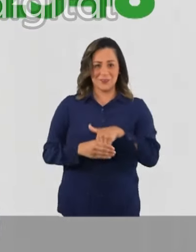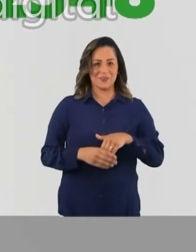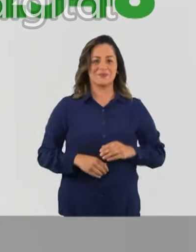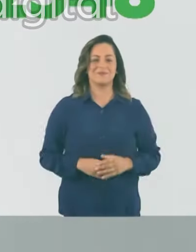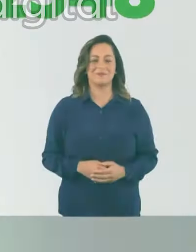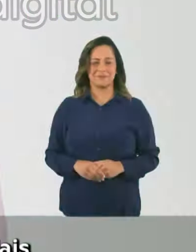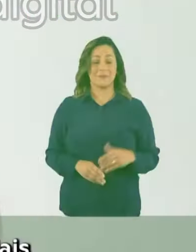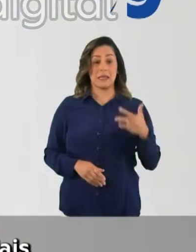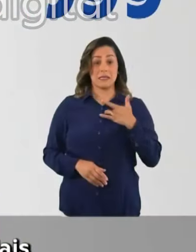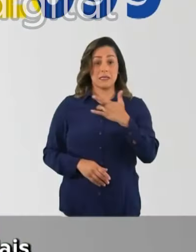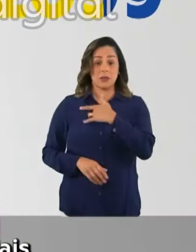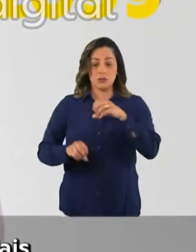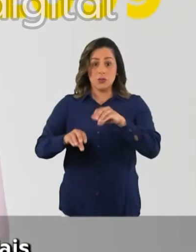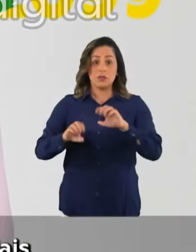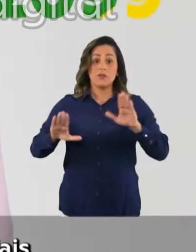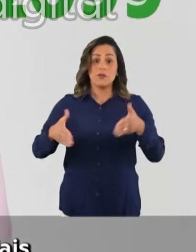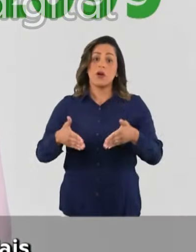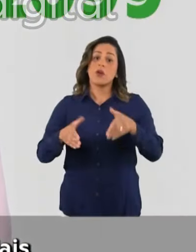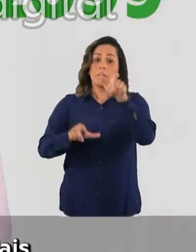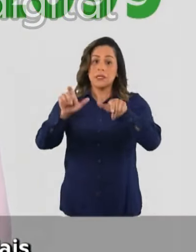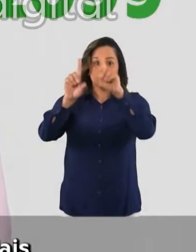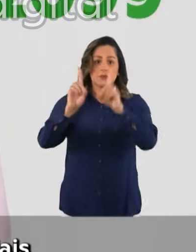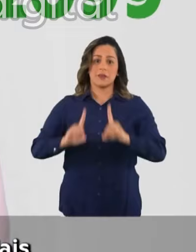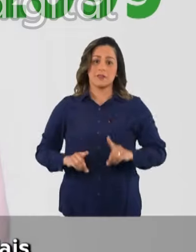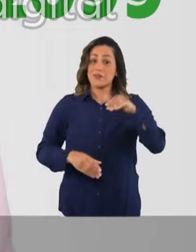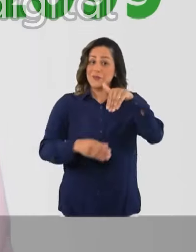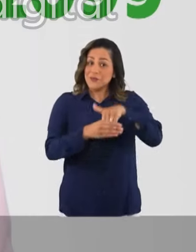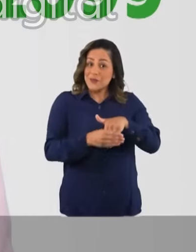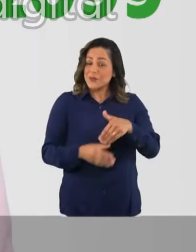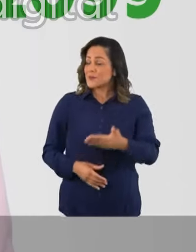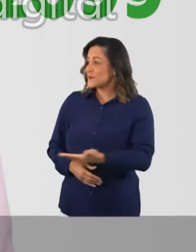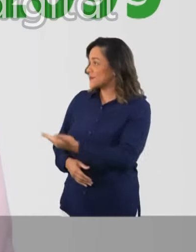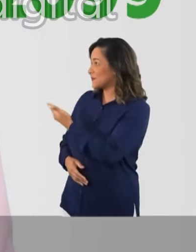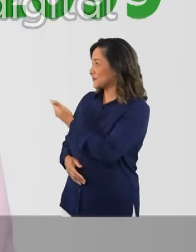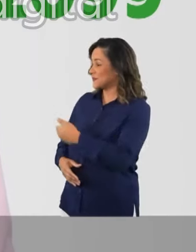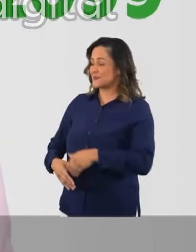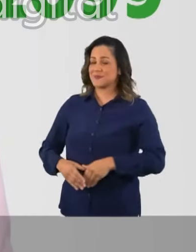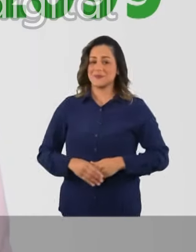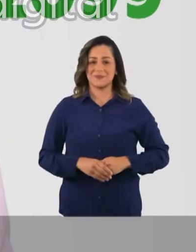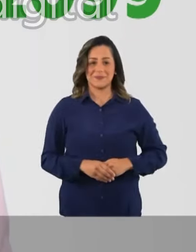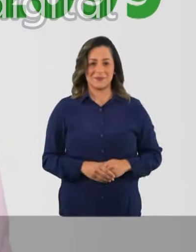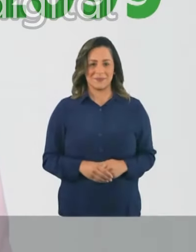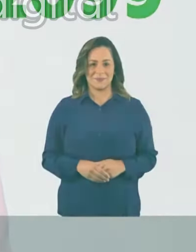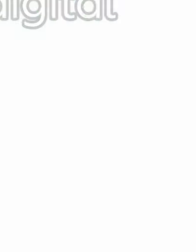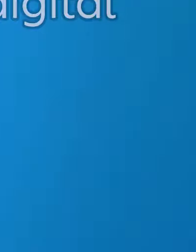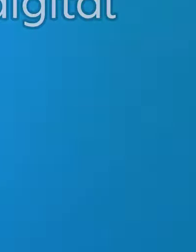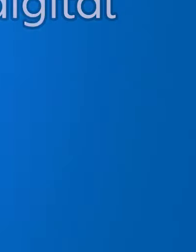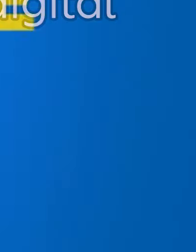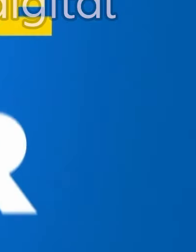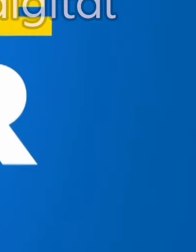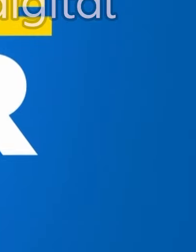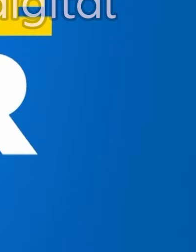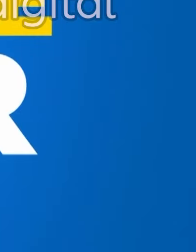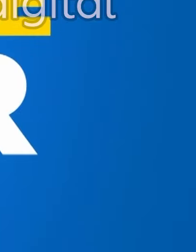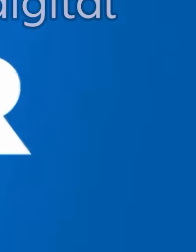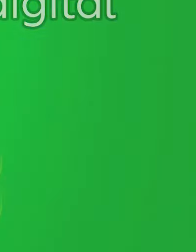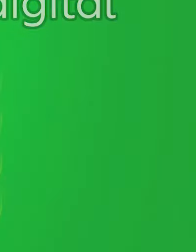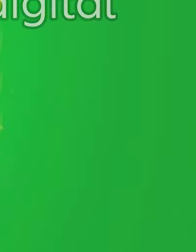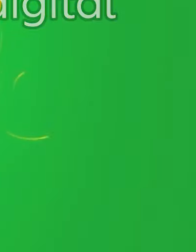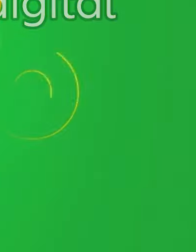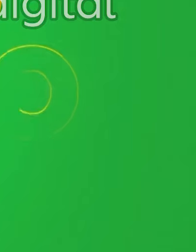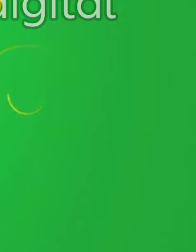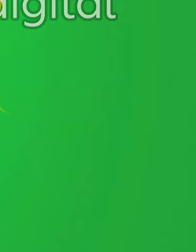-348. Saúde e educação para as pessoas especiais. Vote Regina do Bem, 22-0-9-9. Isso não pode parar.